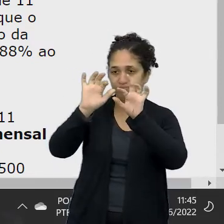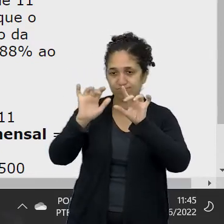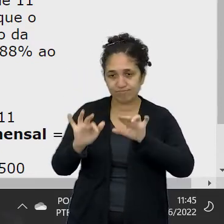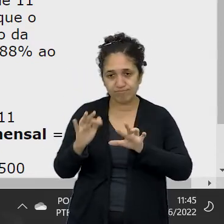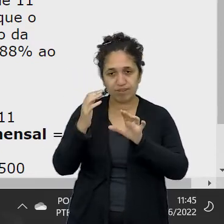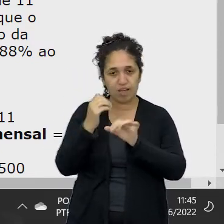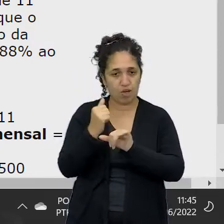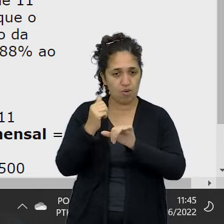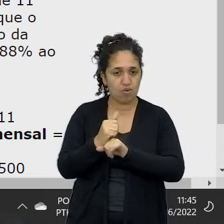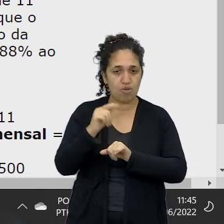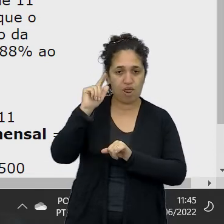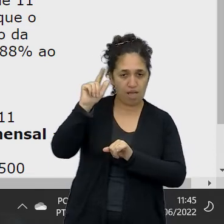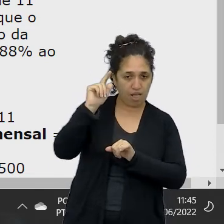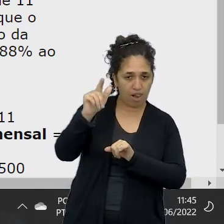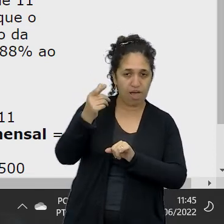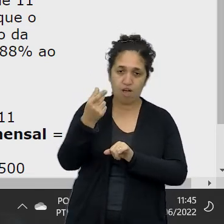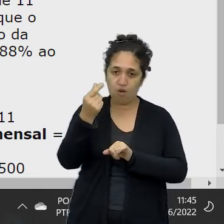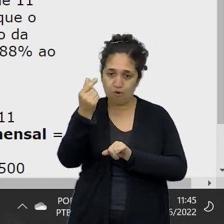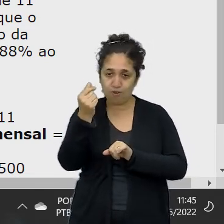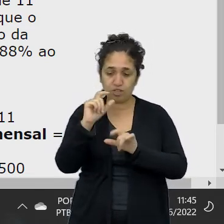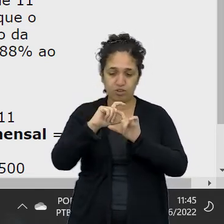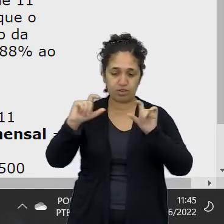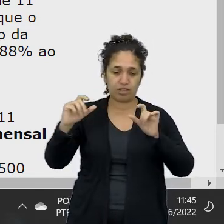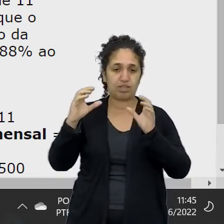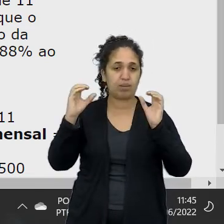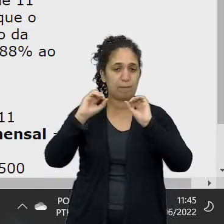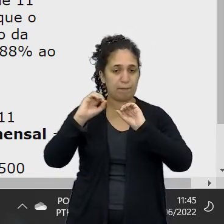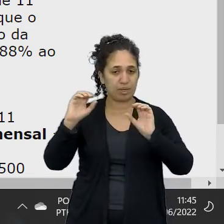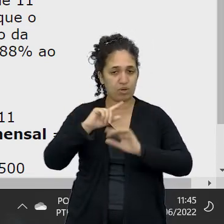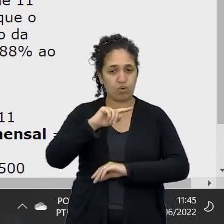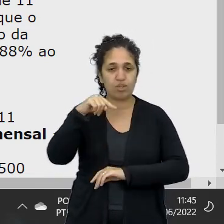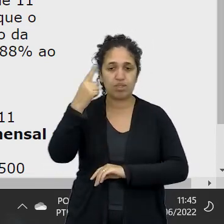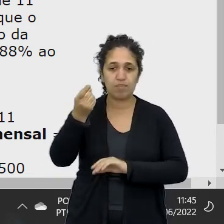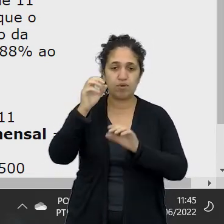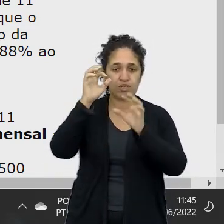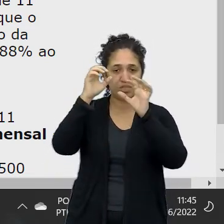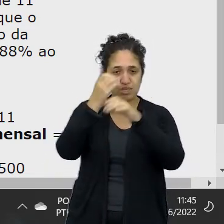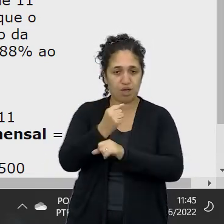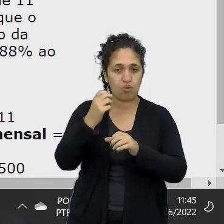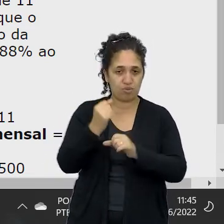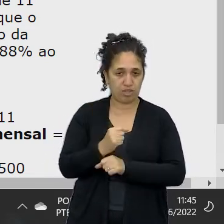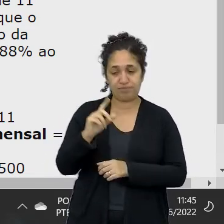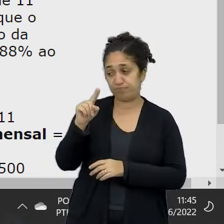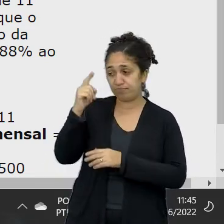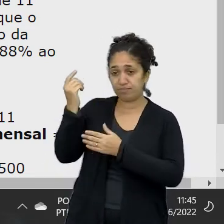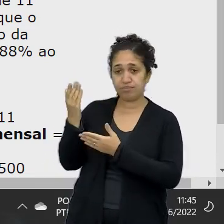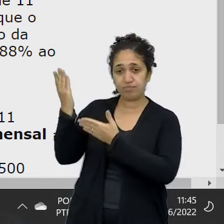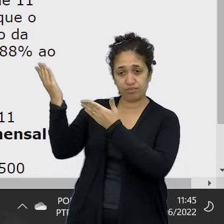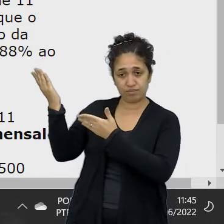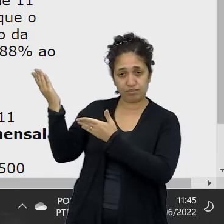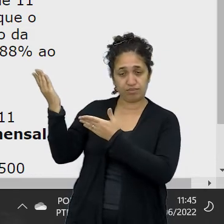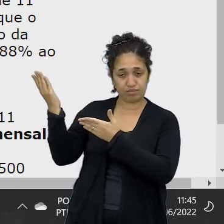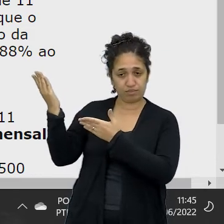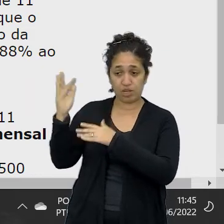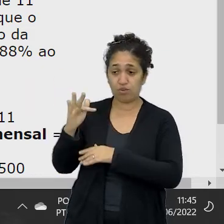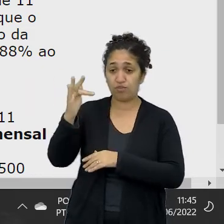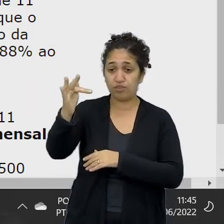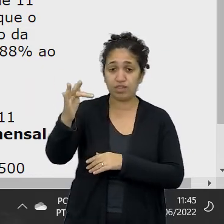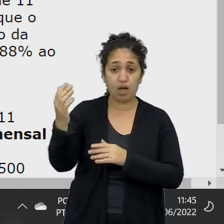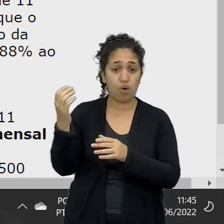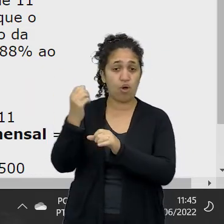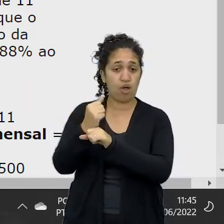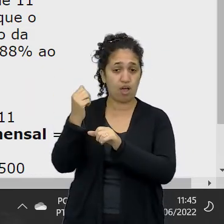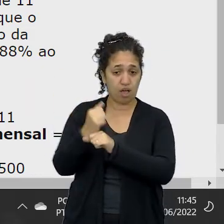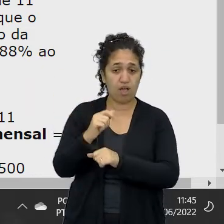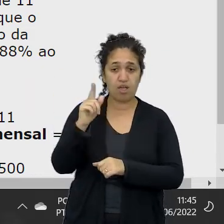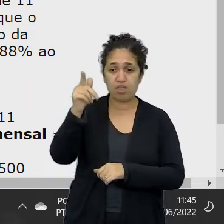ele vai depositar em branco e dá um calcular. E o último, cálculo do valor obtido final. Um